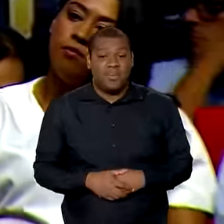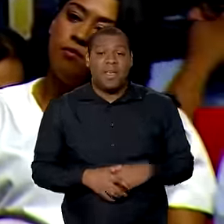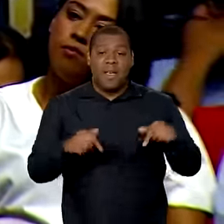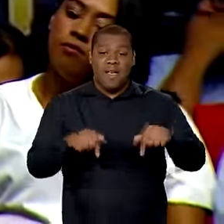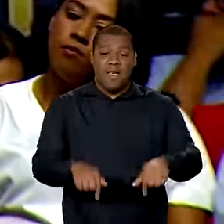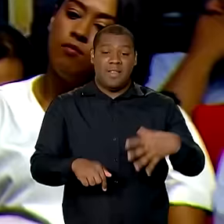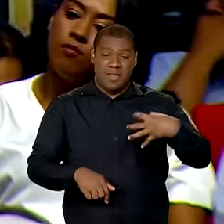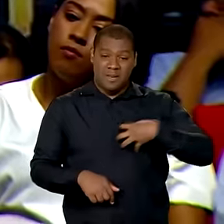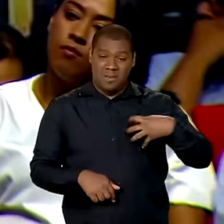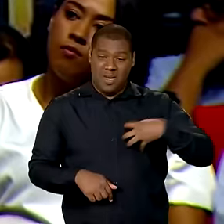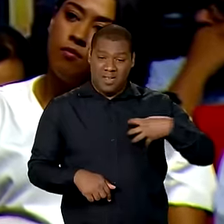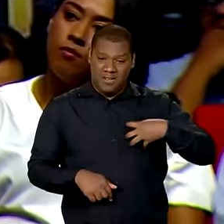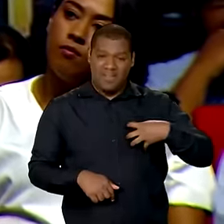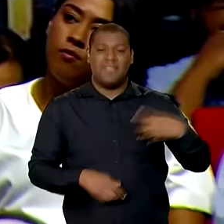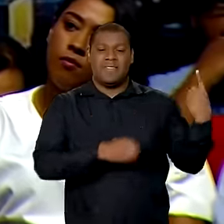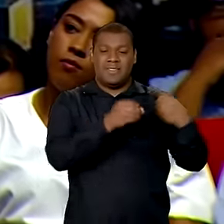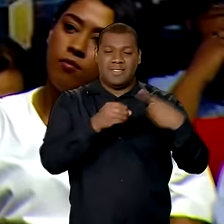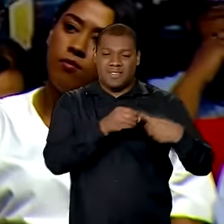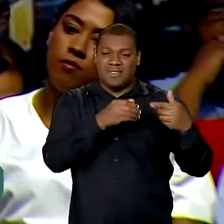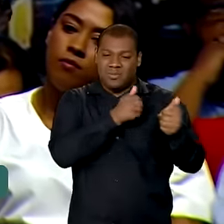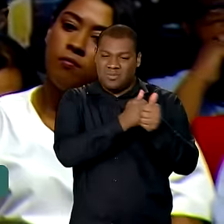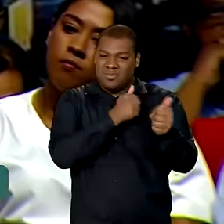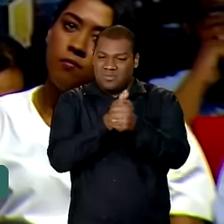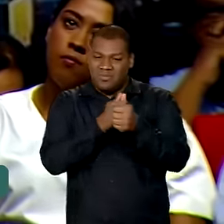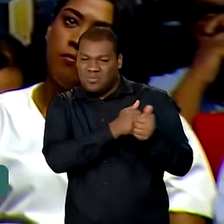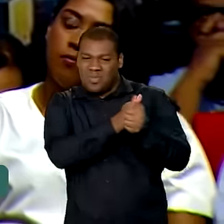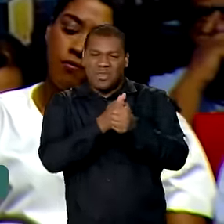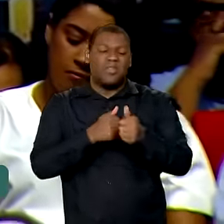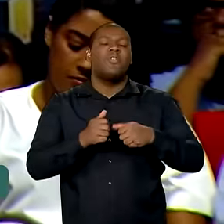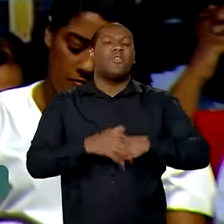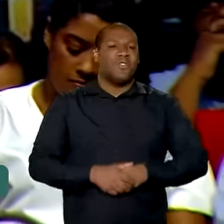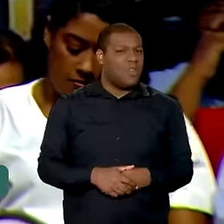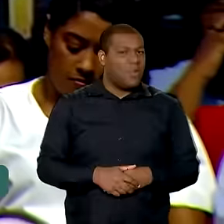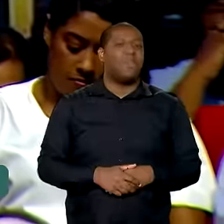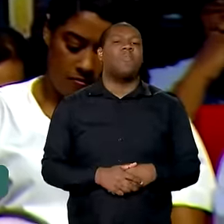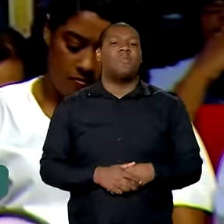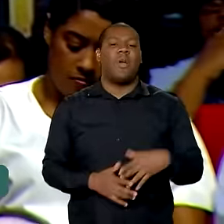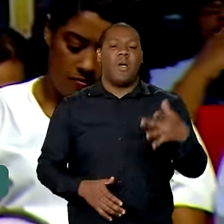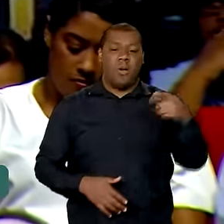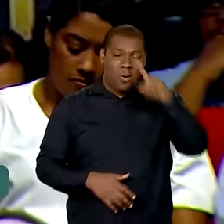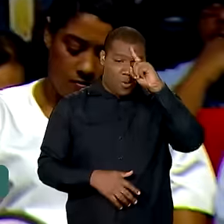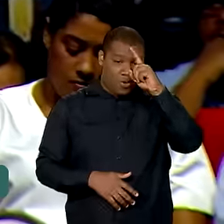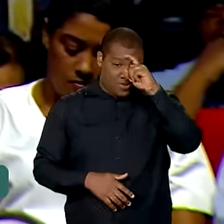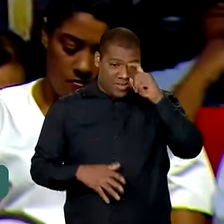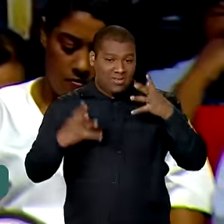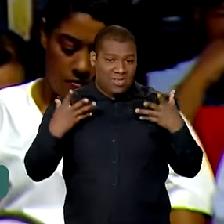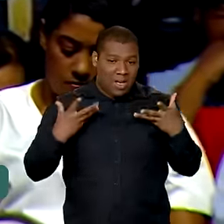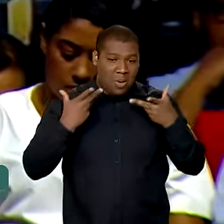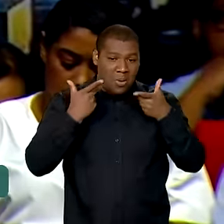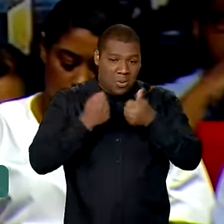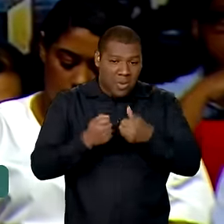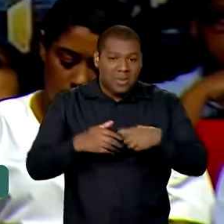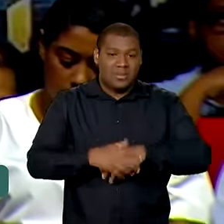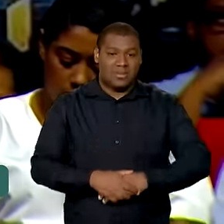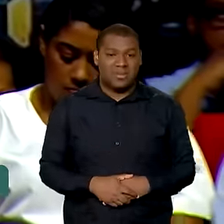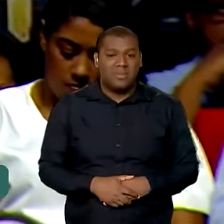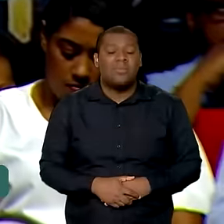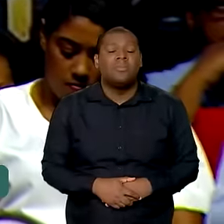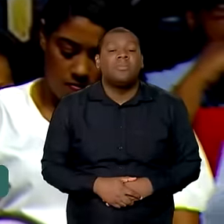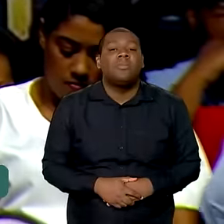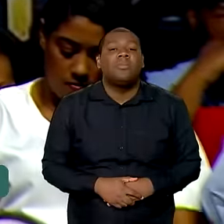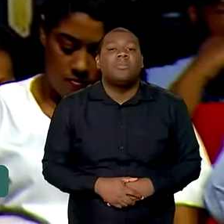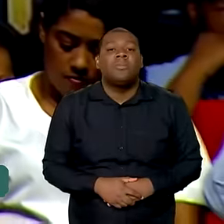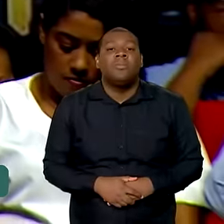Bahia com hospitais de qualidade aqui no extremo sul da Bahia e também nós